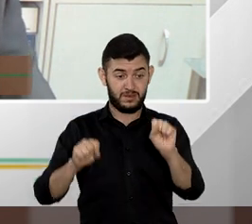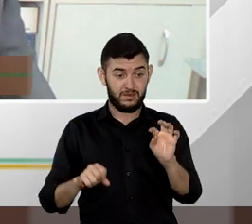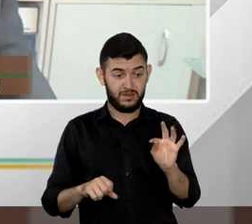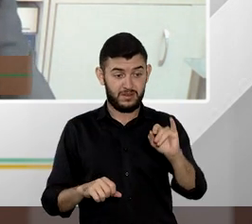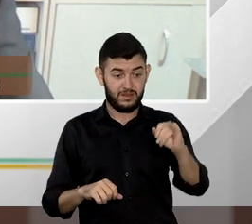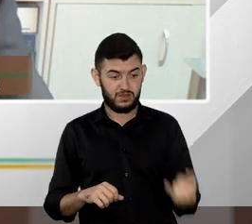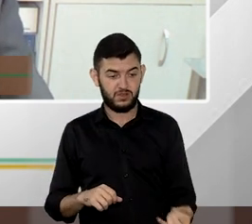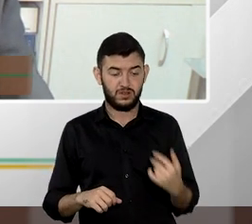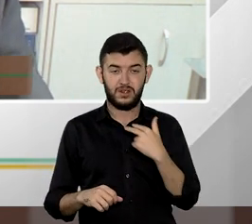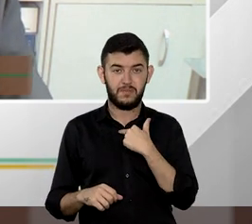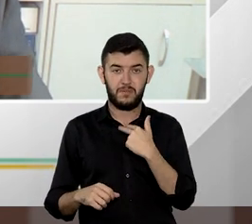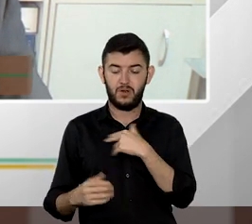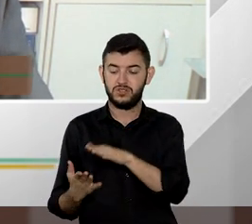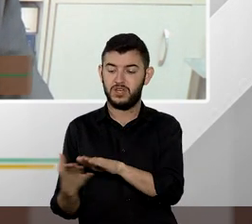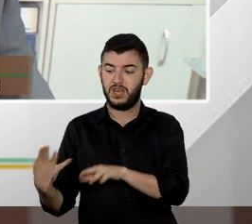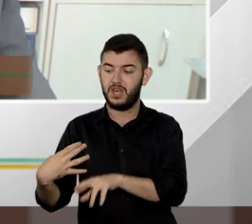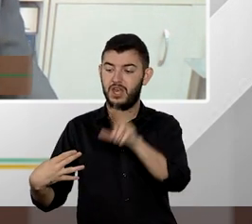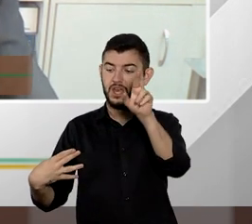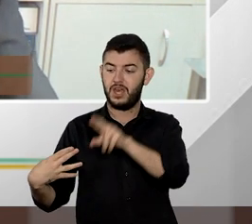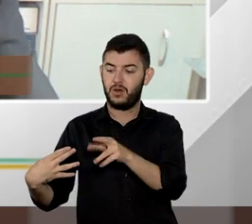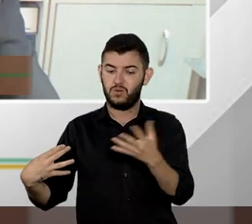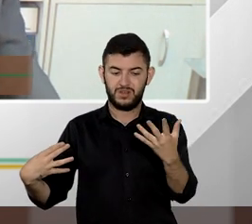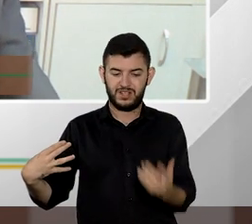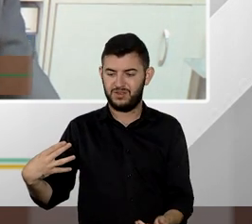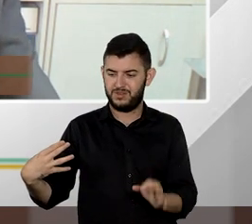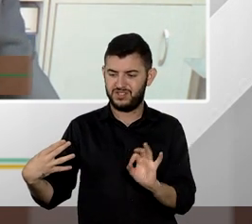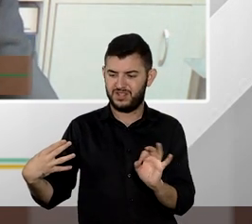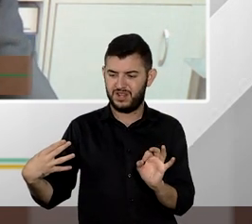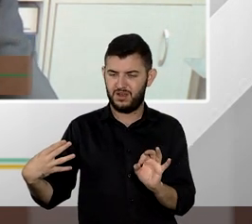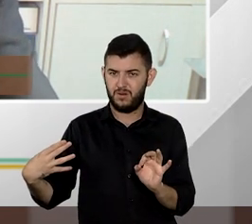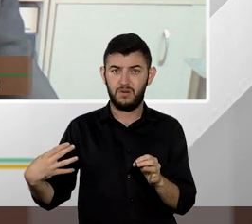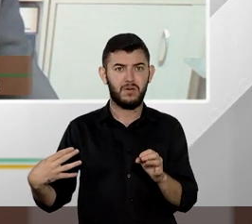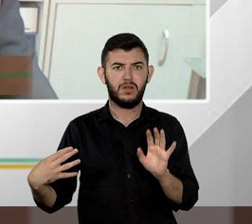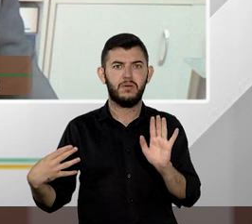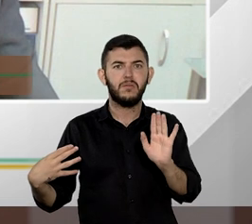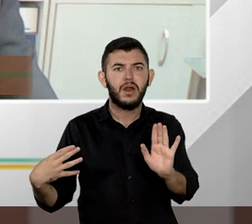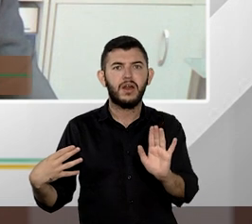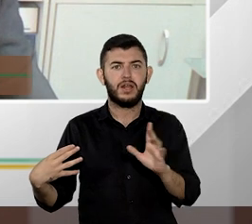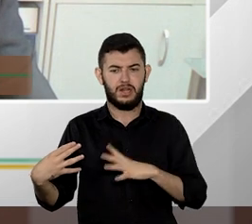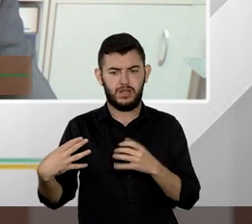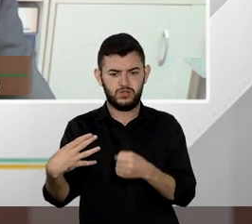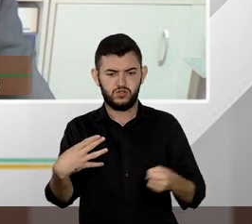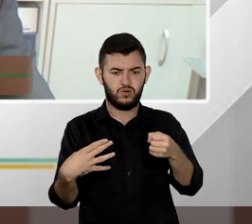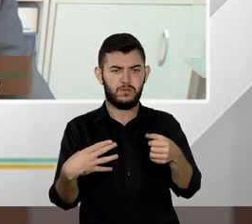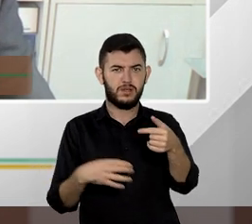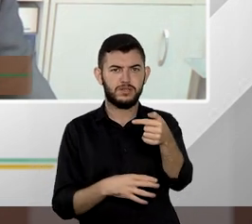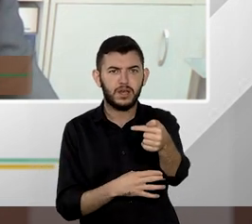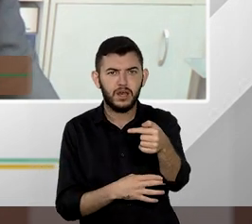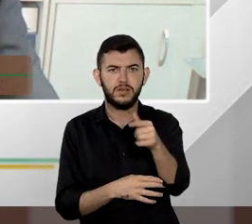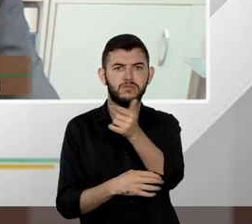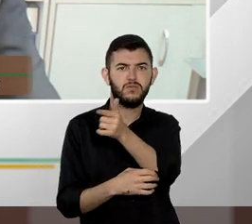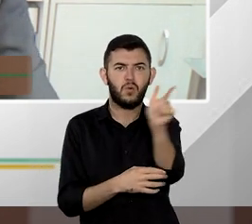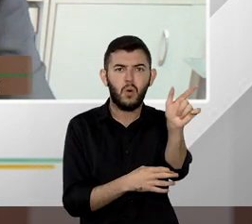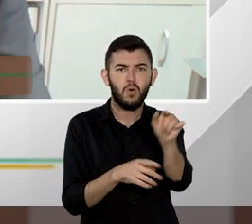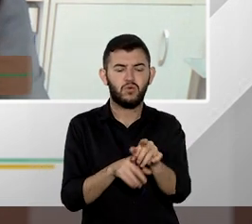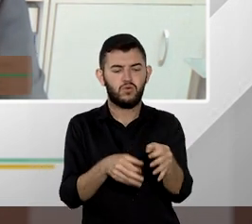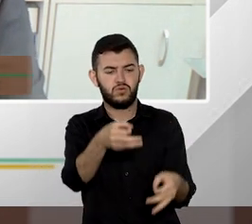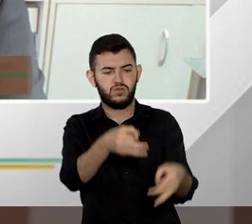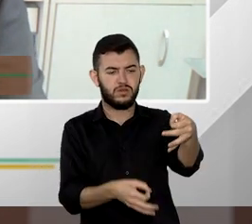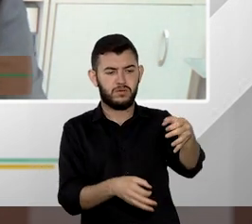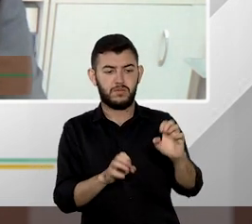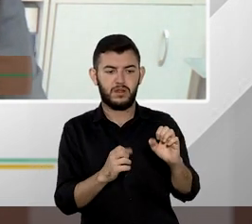7 falta de pré-questionamento então entra em jogo os demais requisitos de admissibilidade